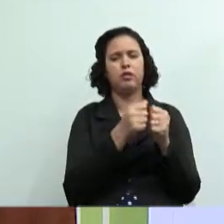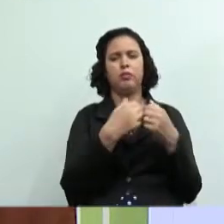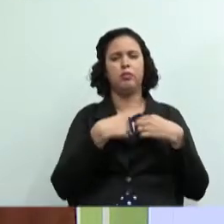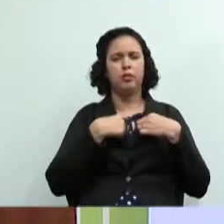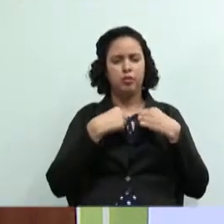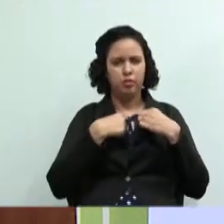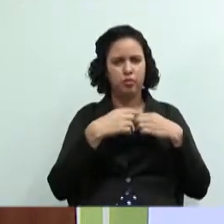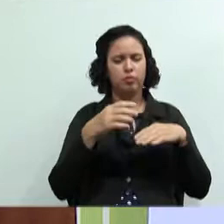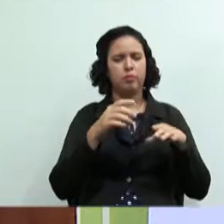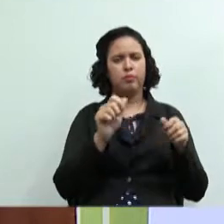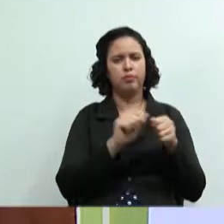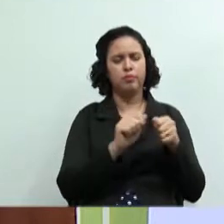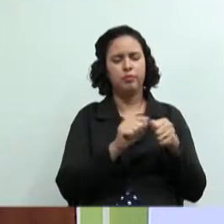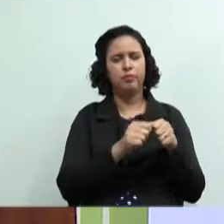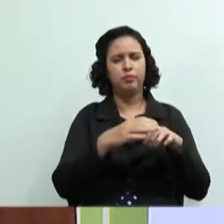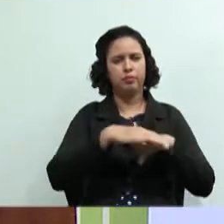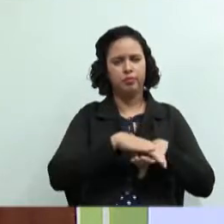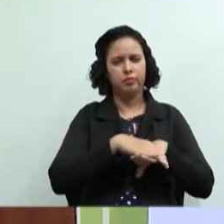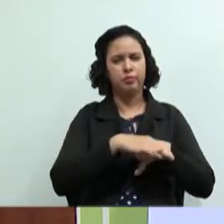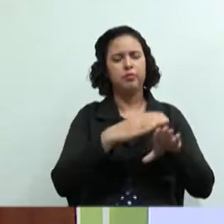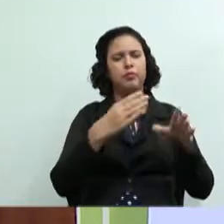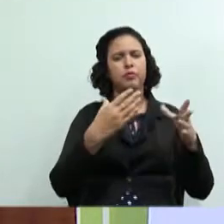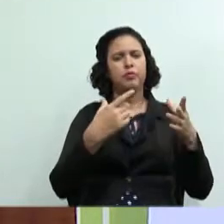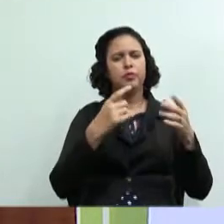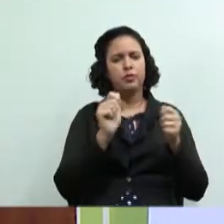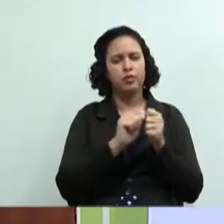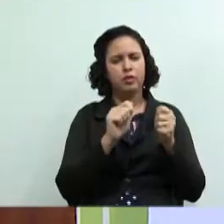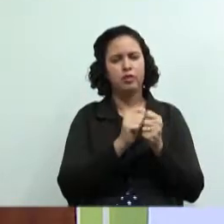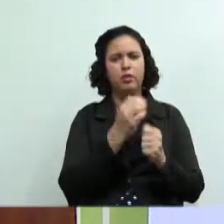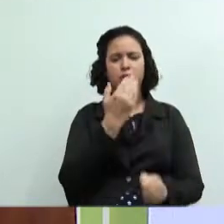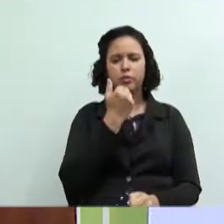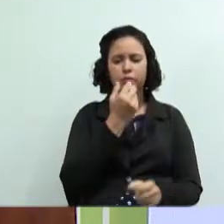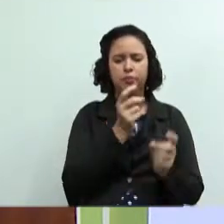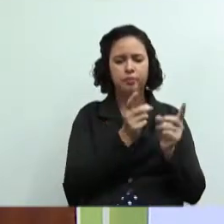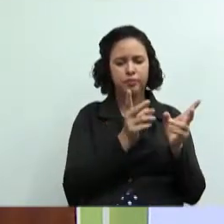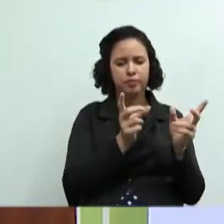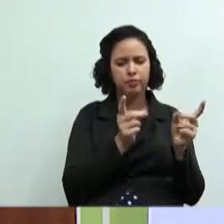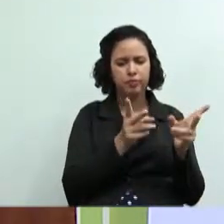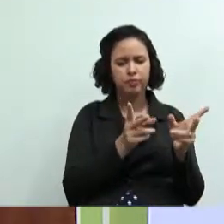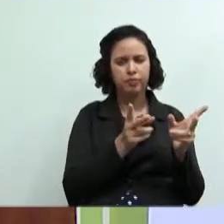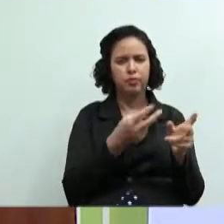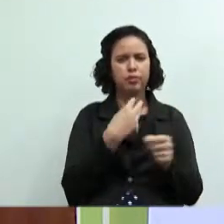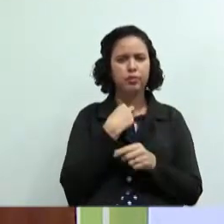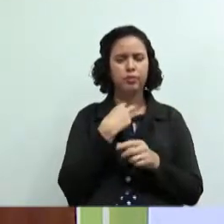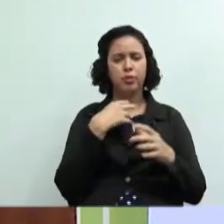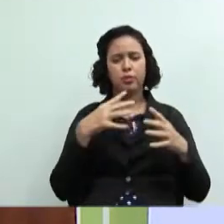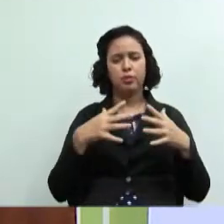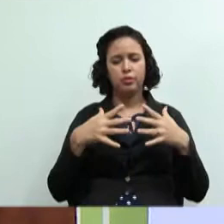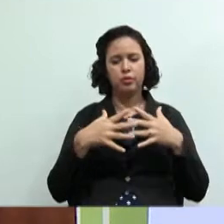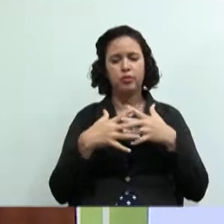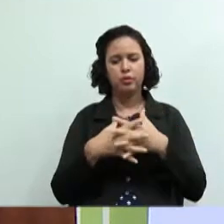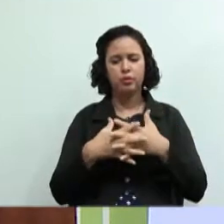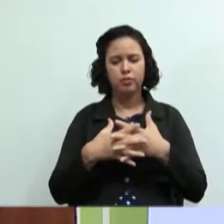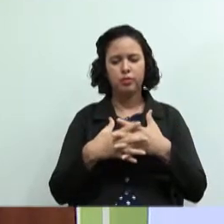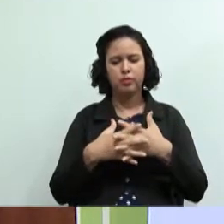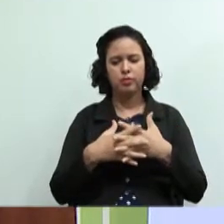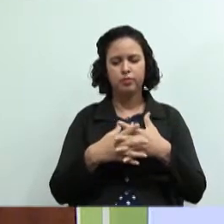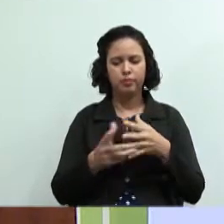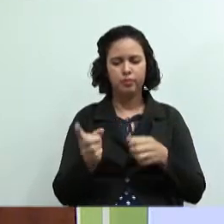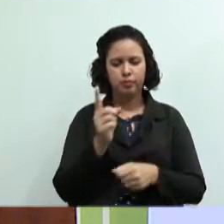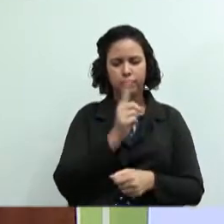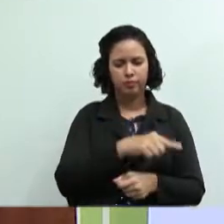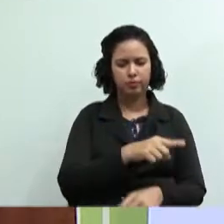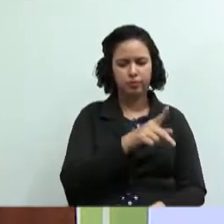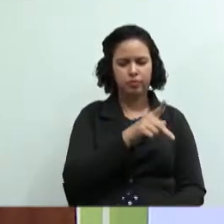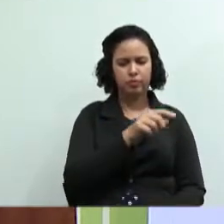produz um alimento para ser vendido ok então não podemos confundir uma cooperativa de produção com uma